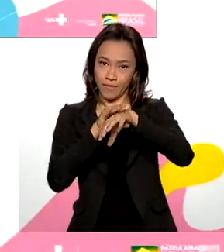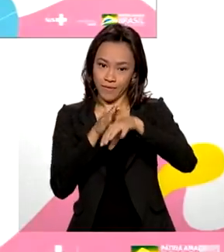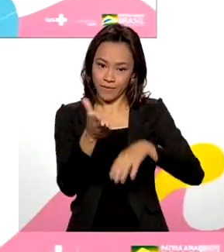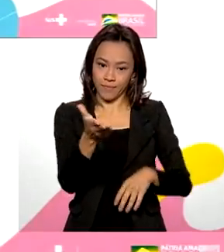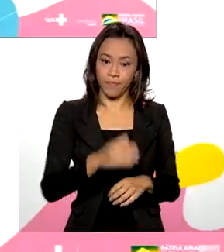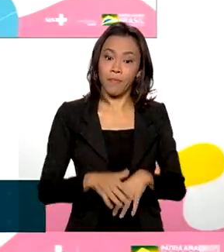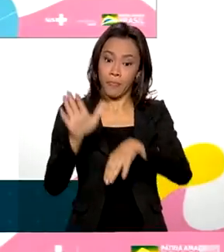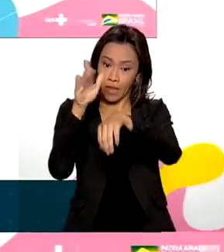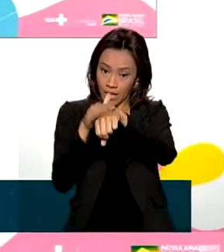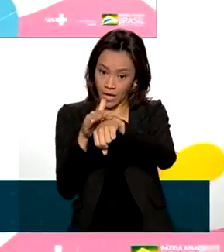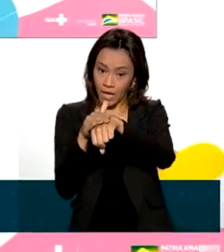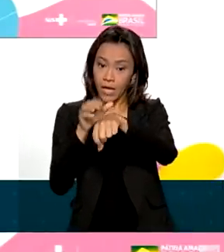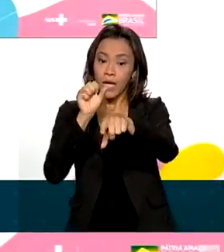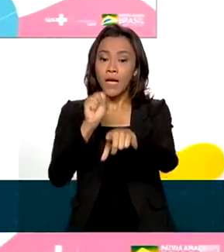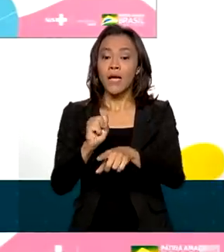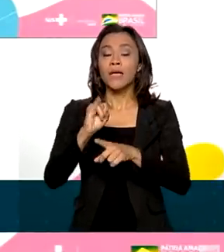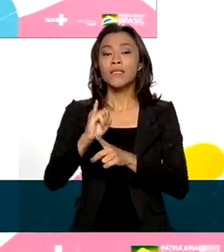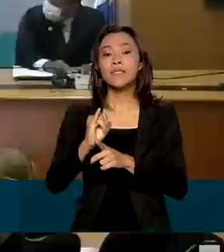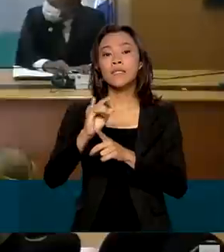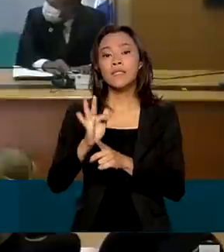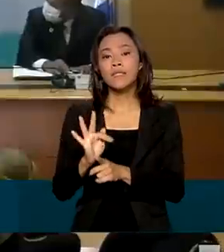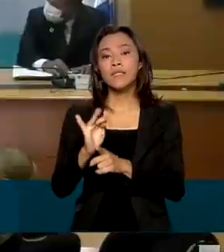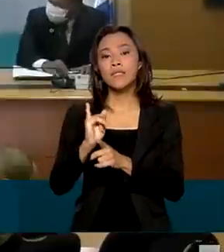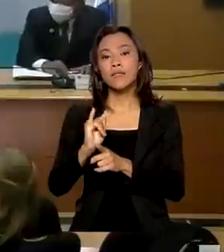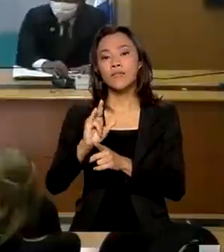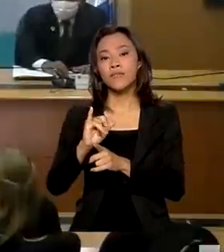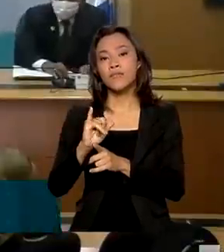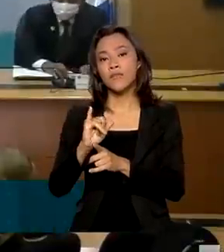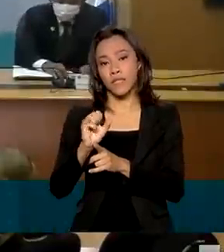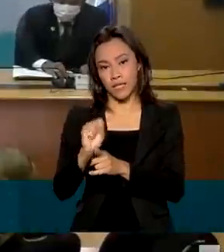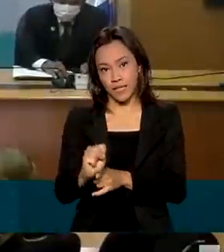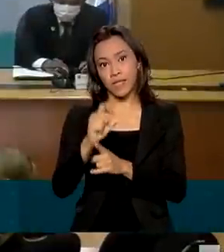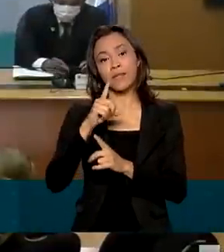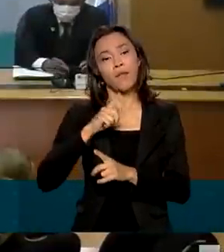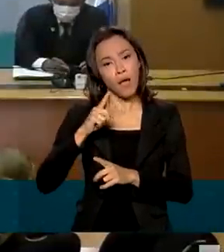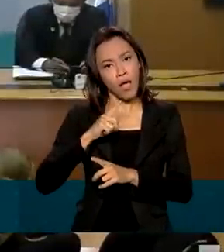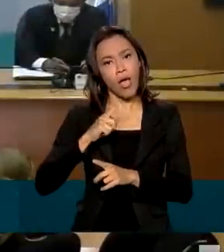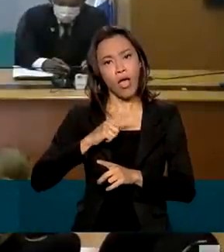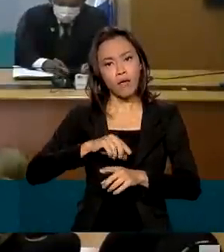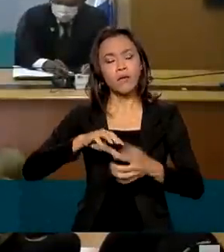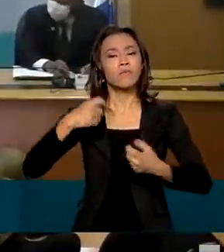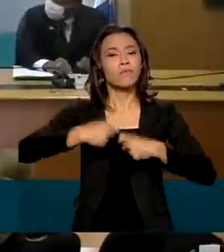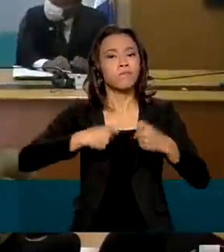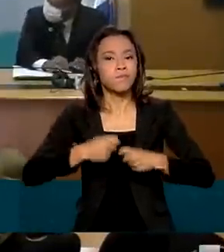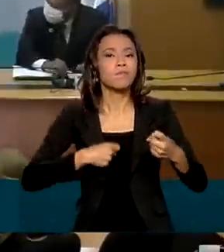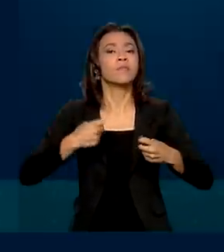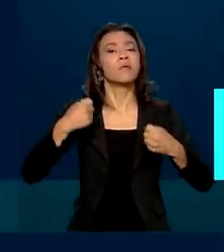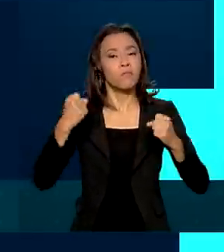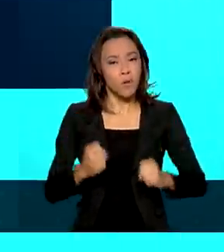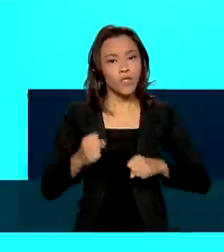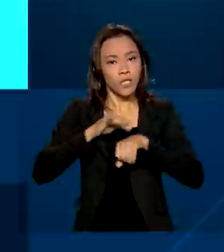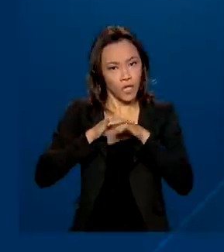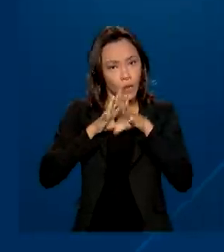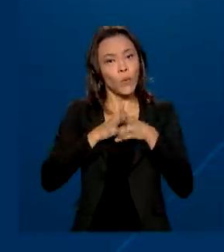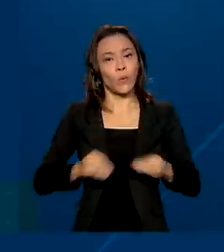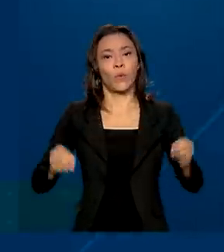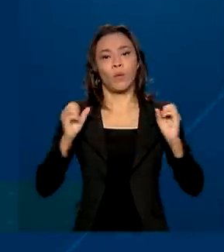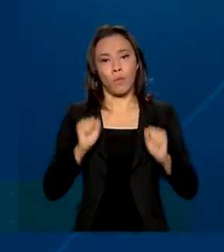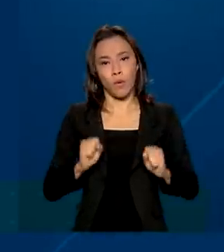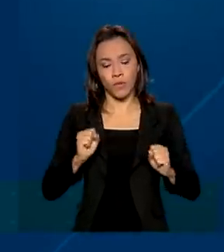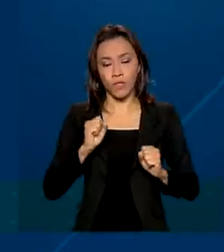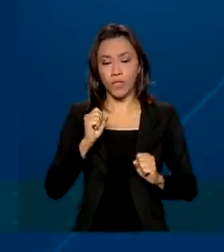sífilis é uma doença sexualmente transmissível que tem cura e pode ser tratada de graça pelo SUS. Pode ser